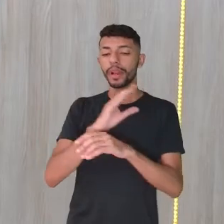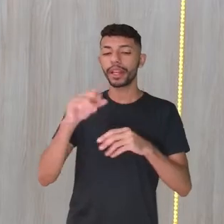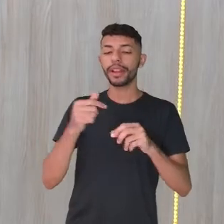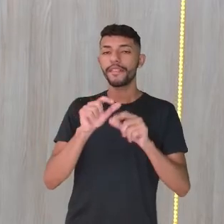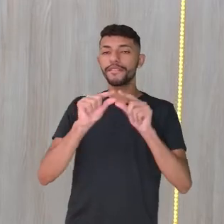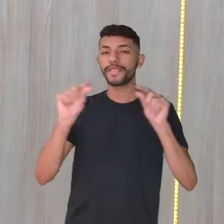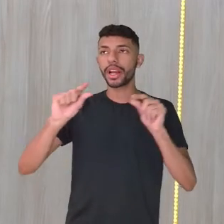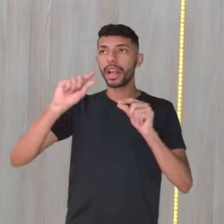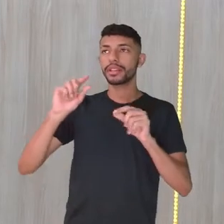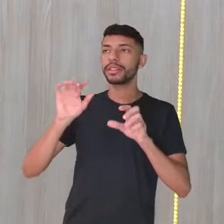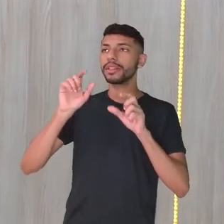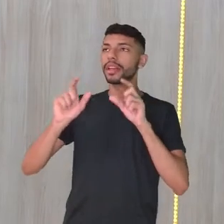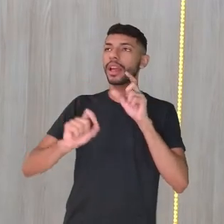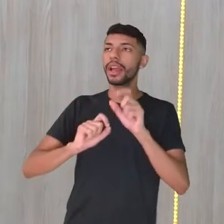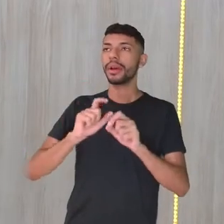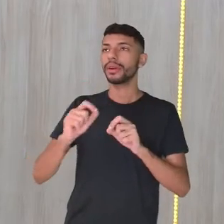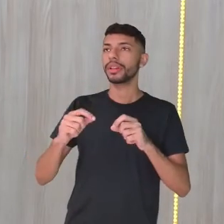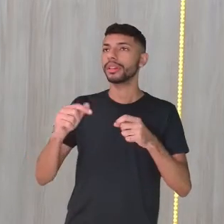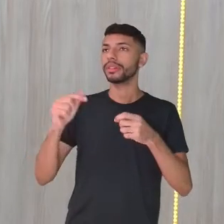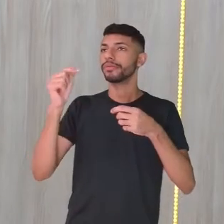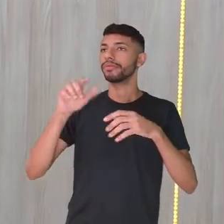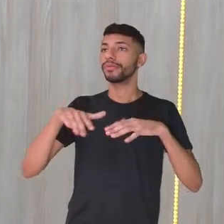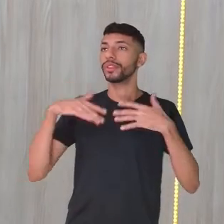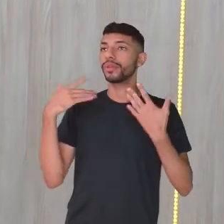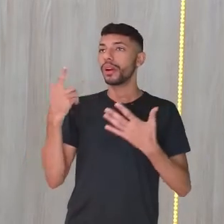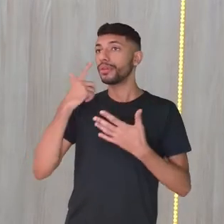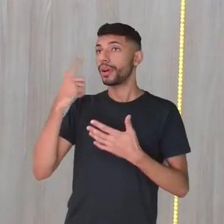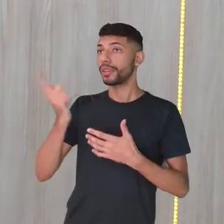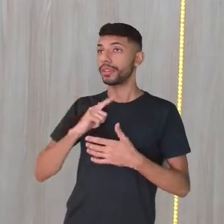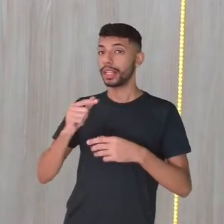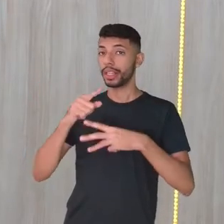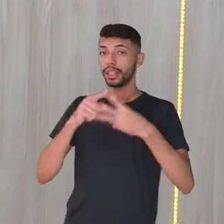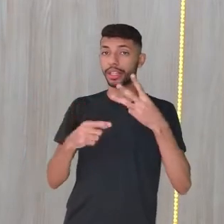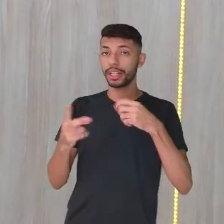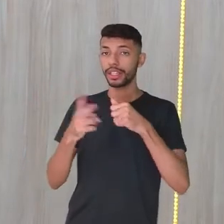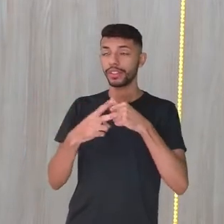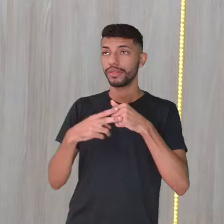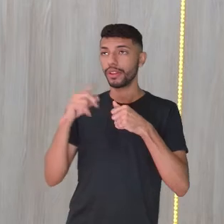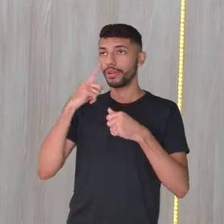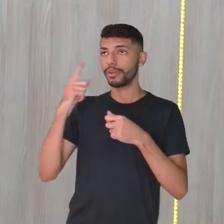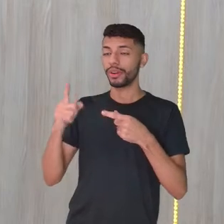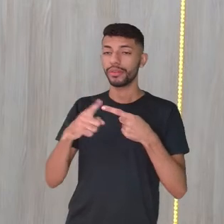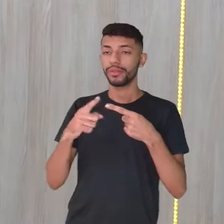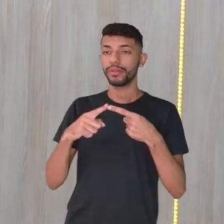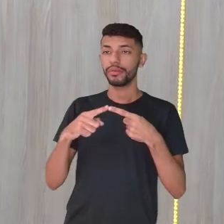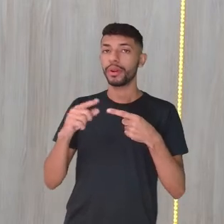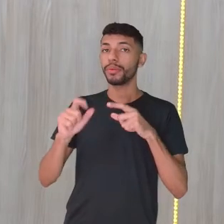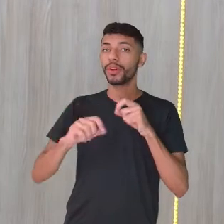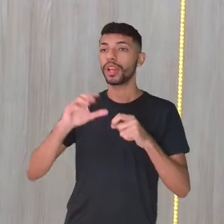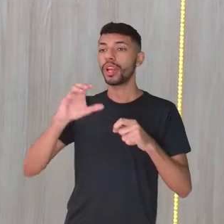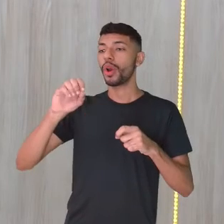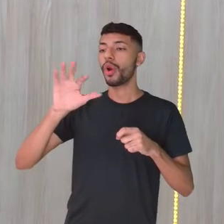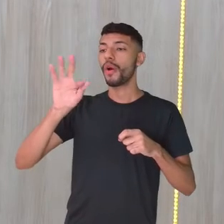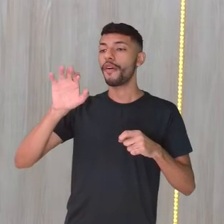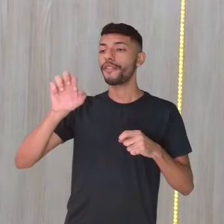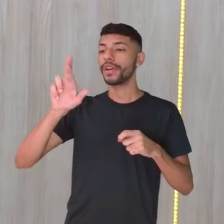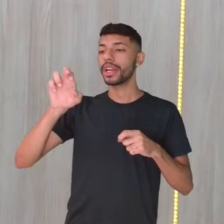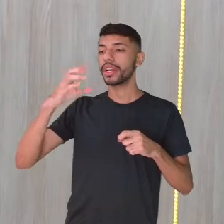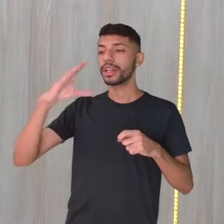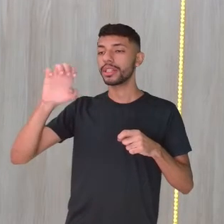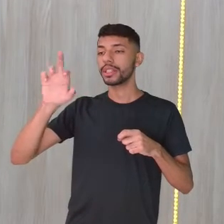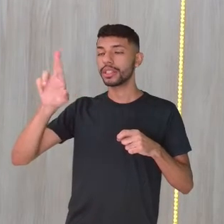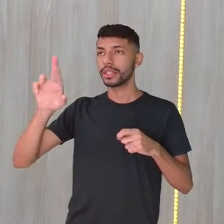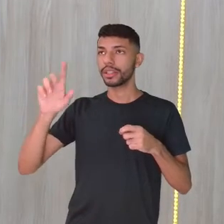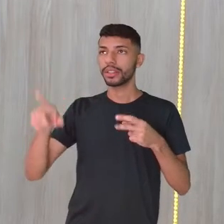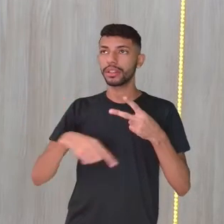corretamente, são, respectivamente. Então, temos três verbos aqui, né? O verbo oferecer. O verbo do